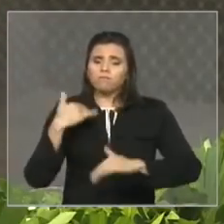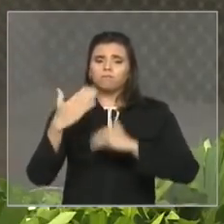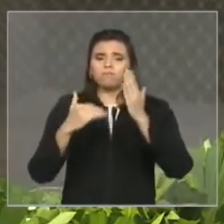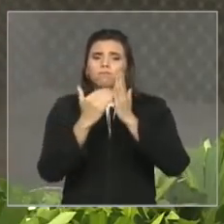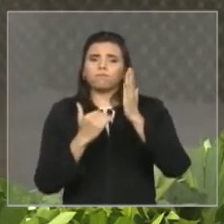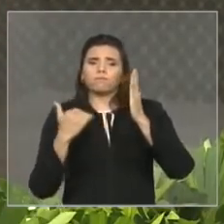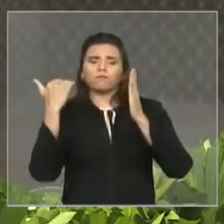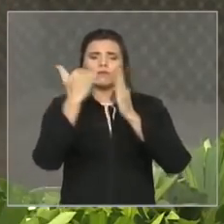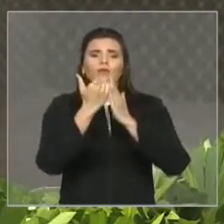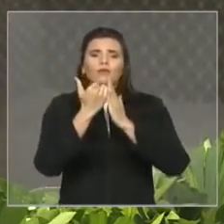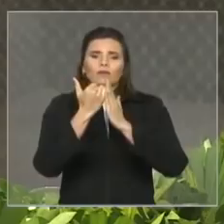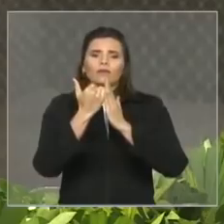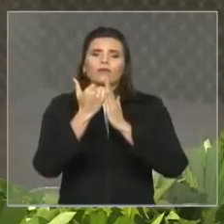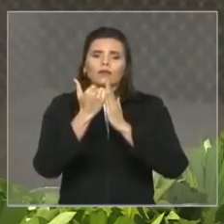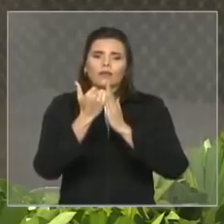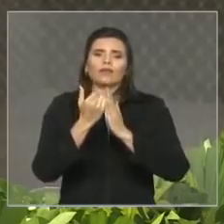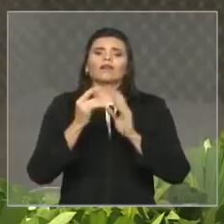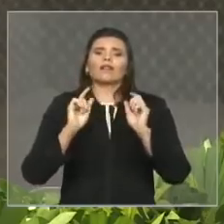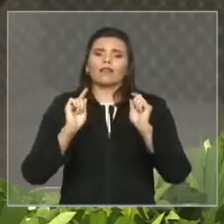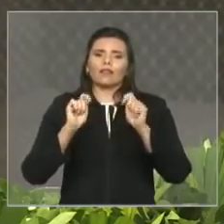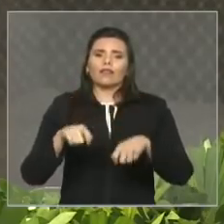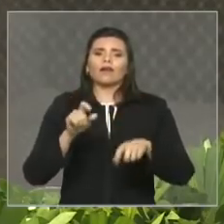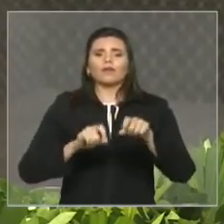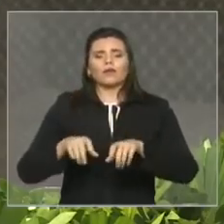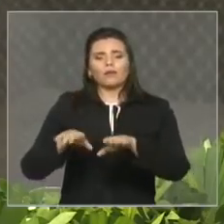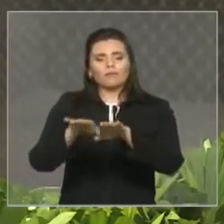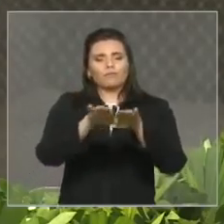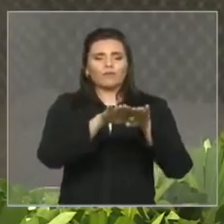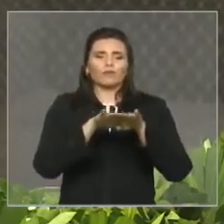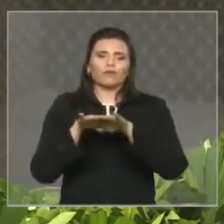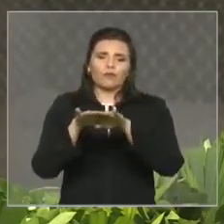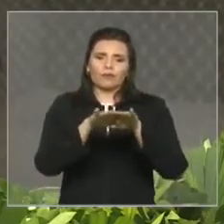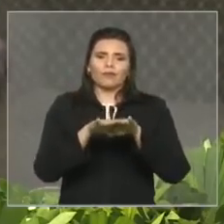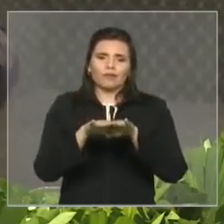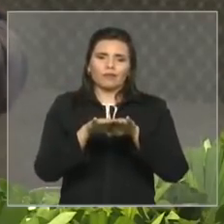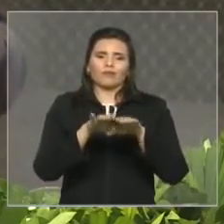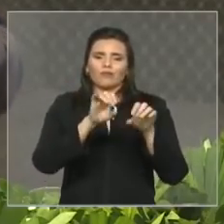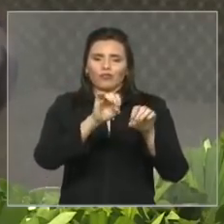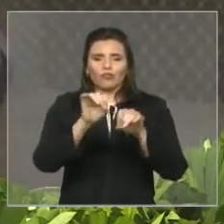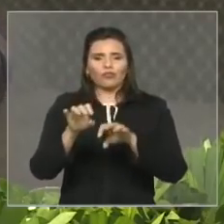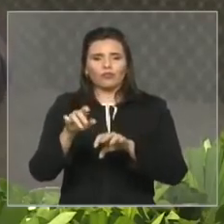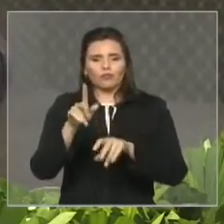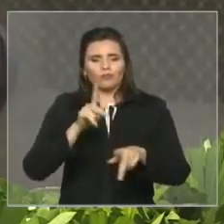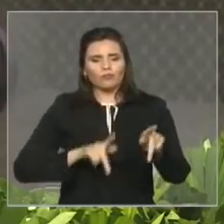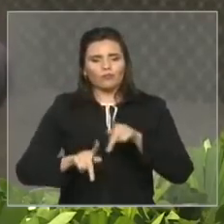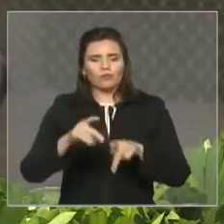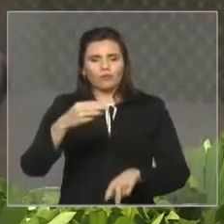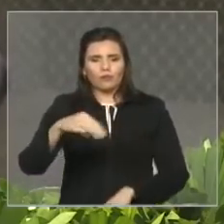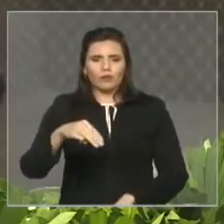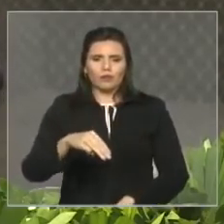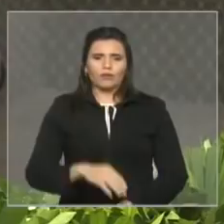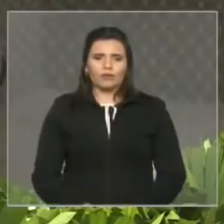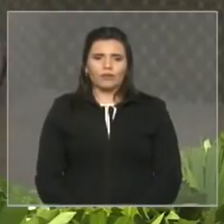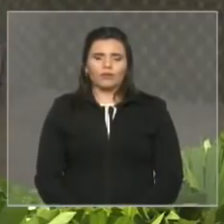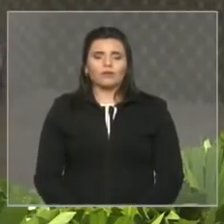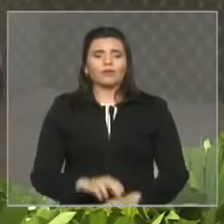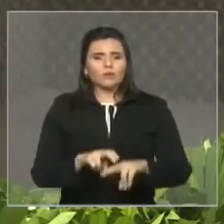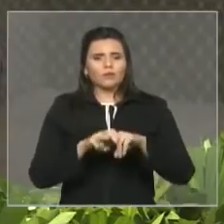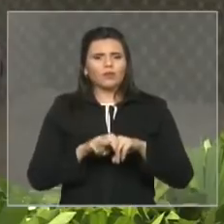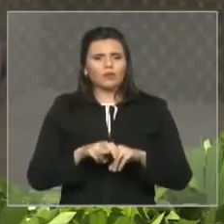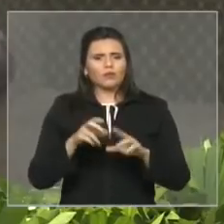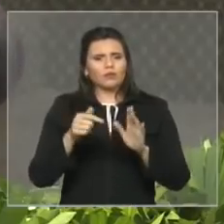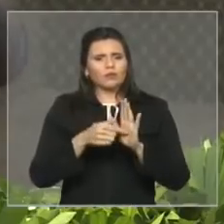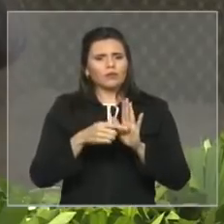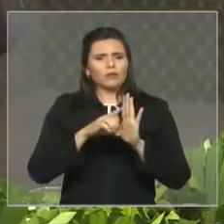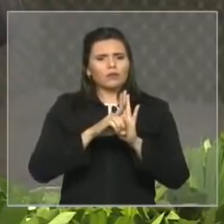trabalharmos juntos em direção a esse objetivo nós neste decreto editamos